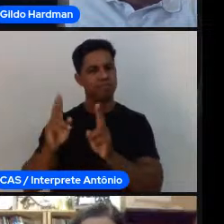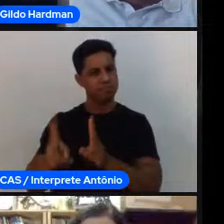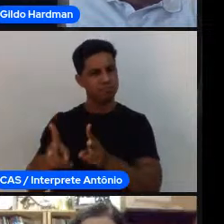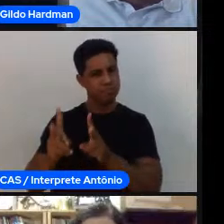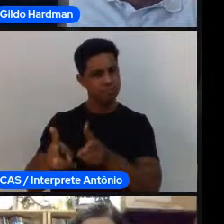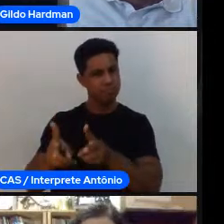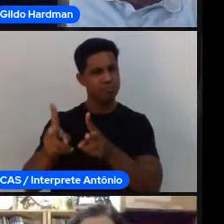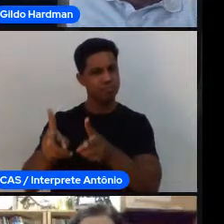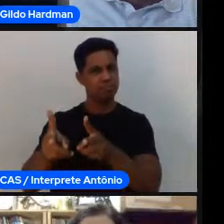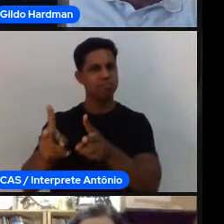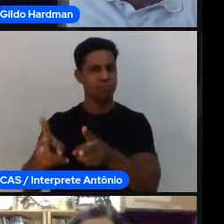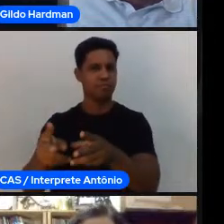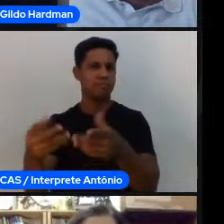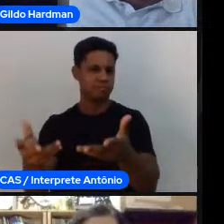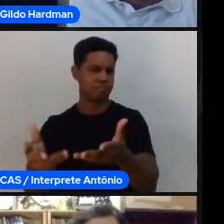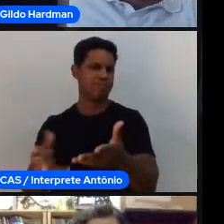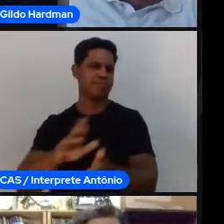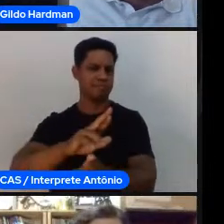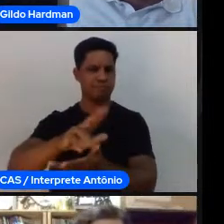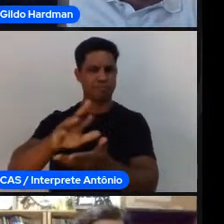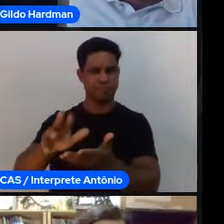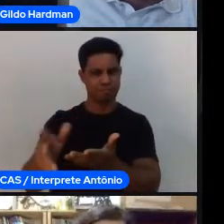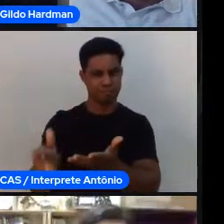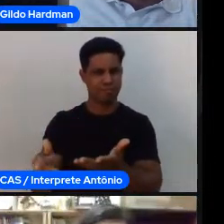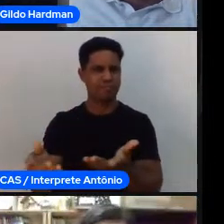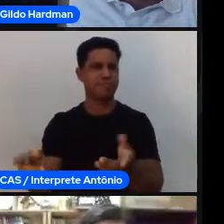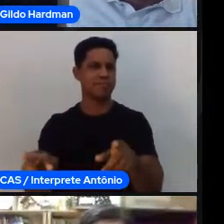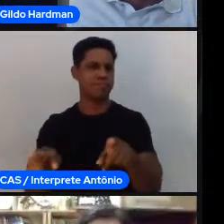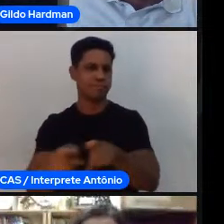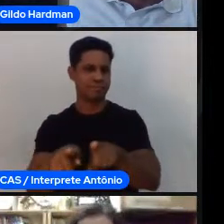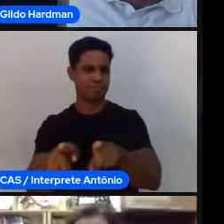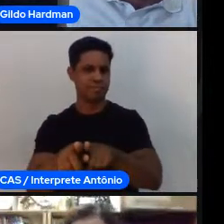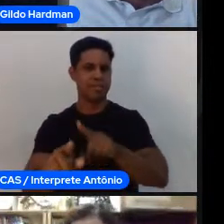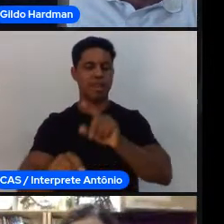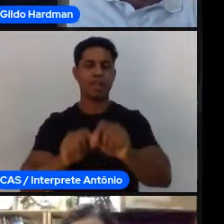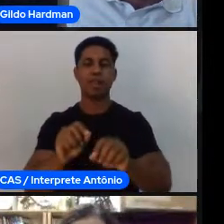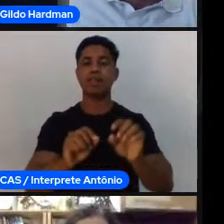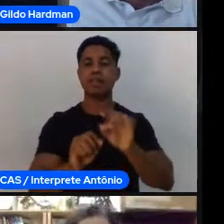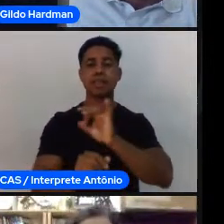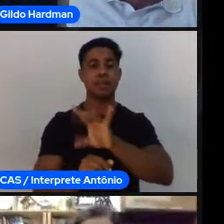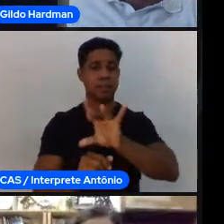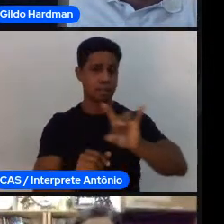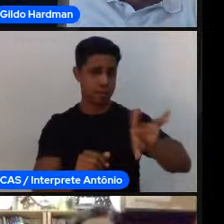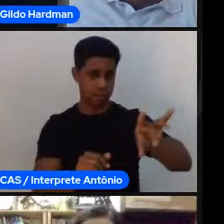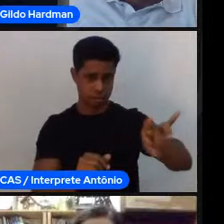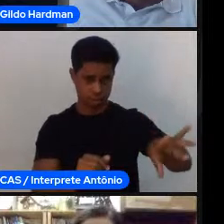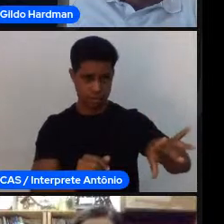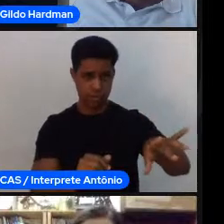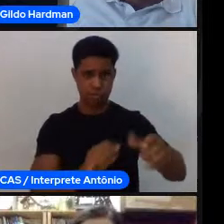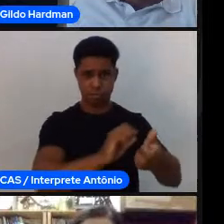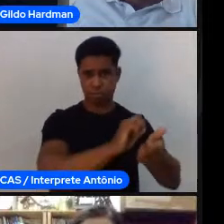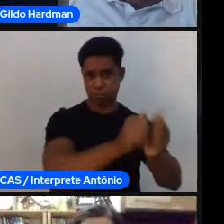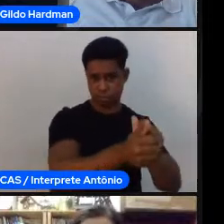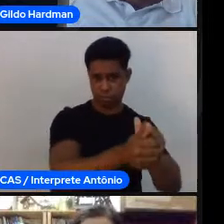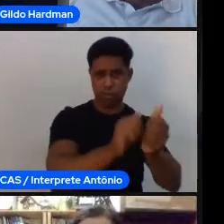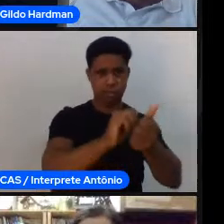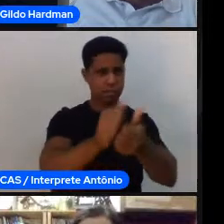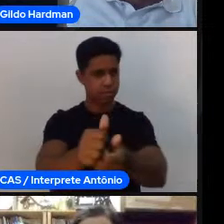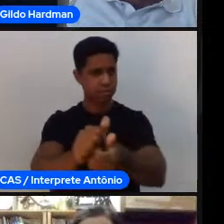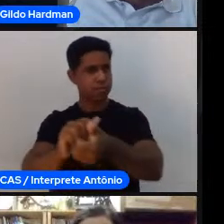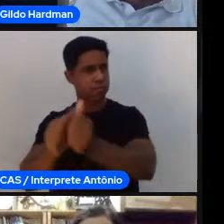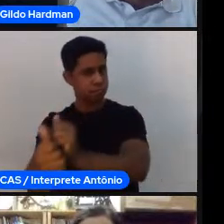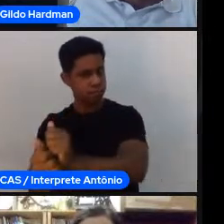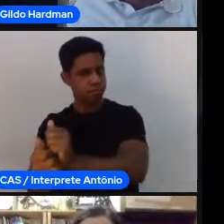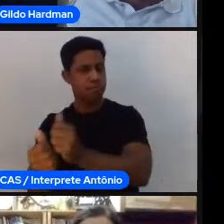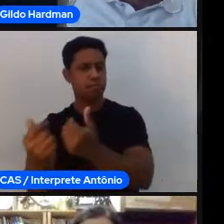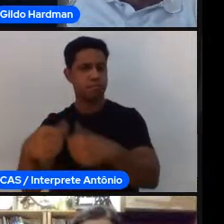determinados elementos, principalmente os fundamentos de cada esporte, ou o princípio global funcional que vai falar, olha, dá para a gente partir dos